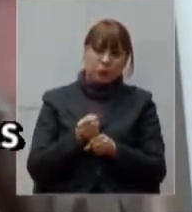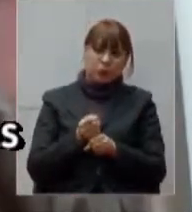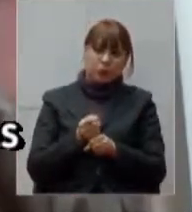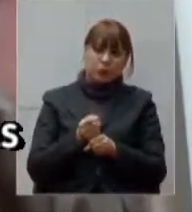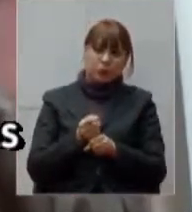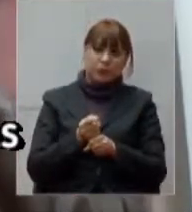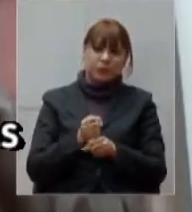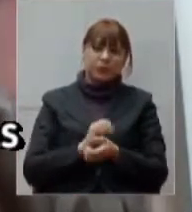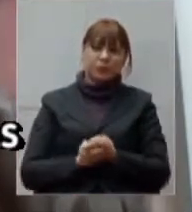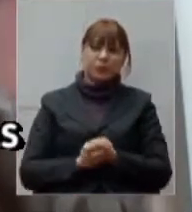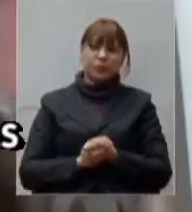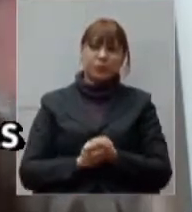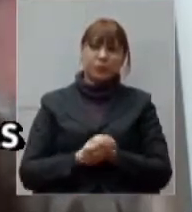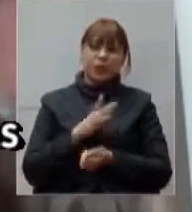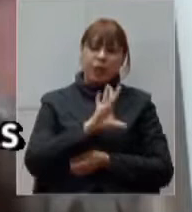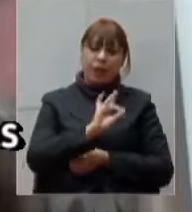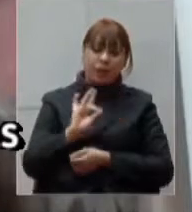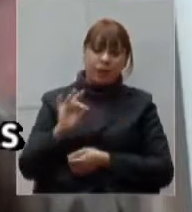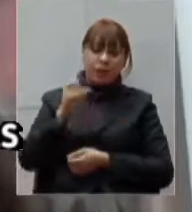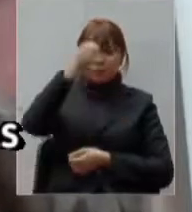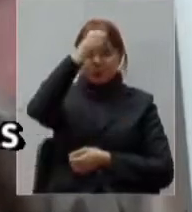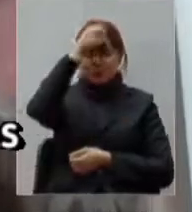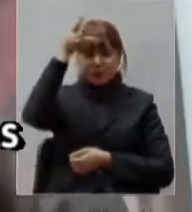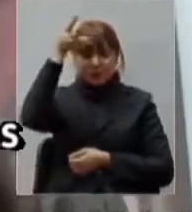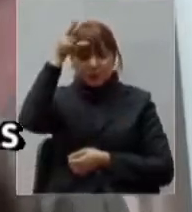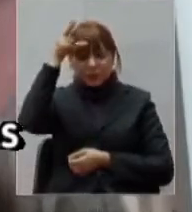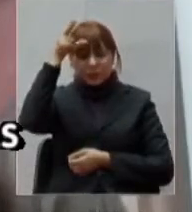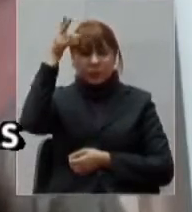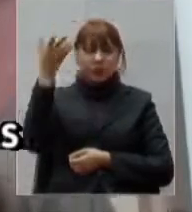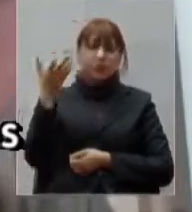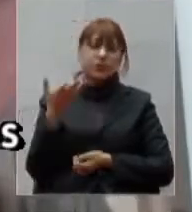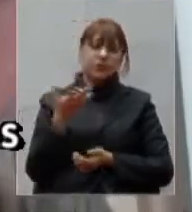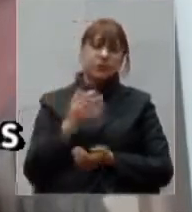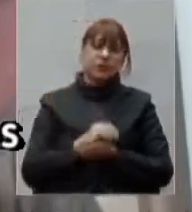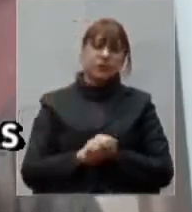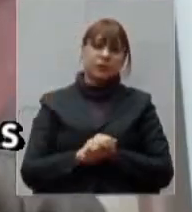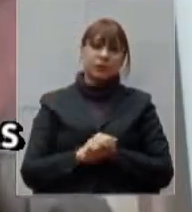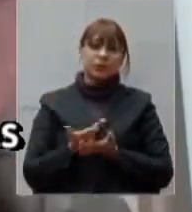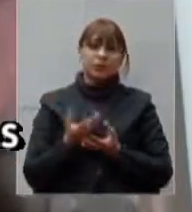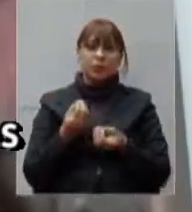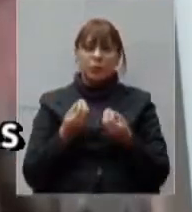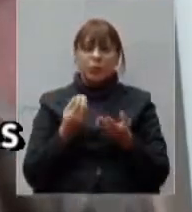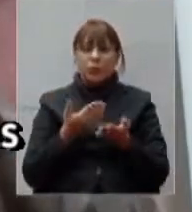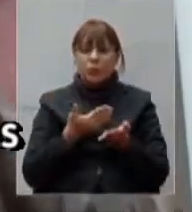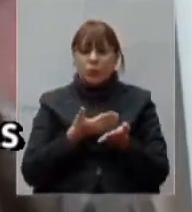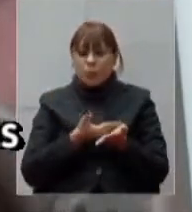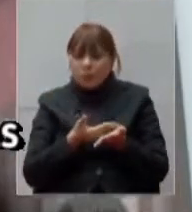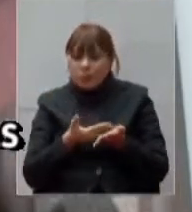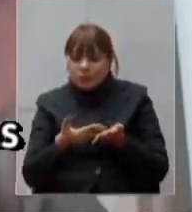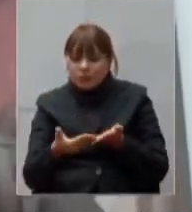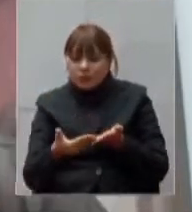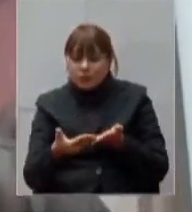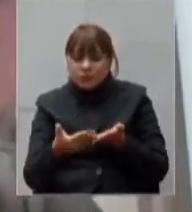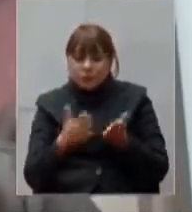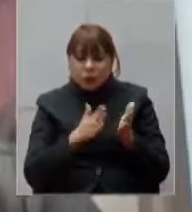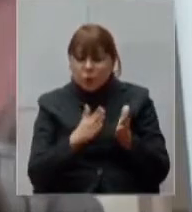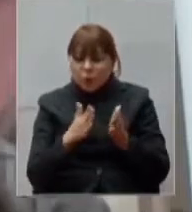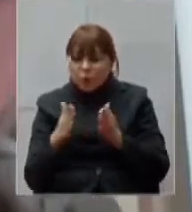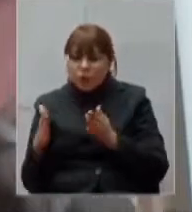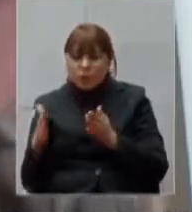um de nós, prefeitos, a possibilidade de começar o processo de vencer uma crise econômica